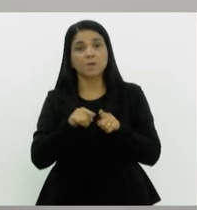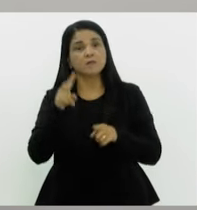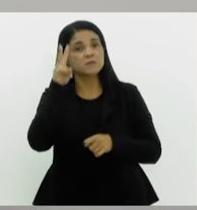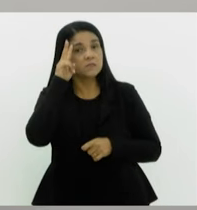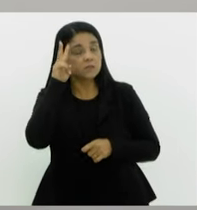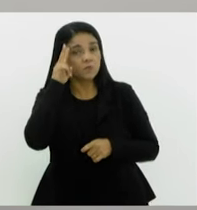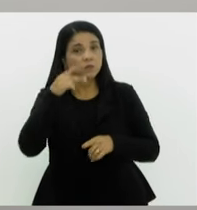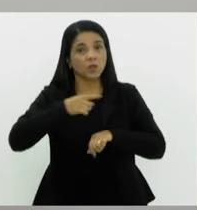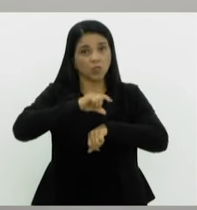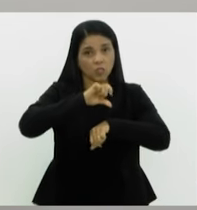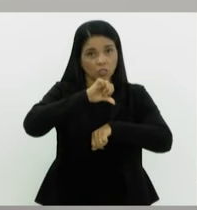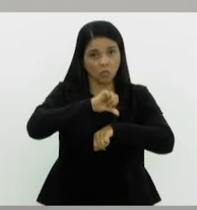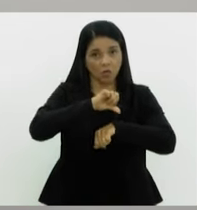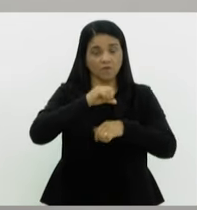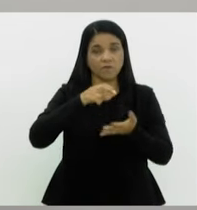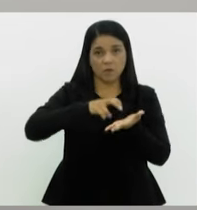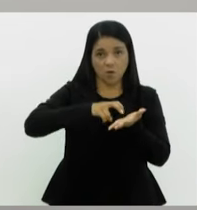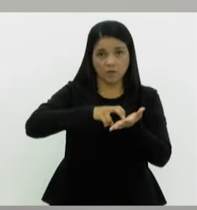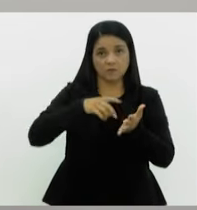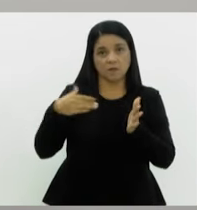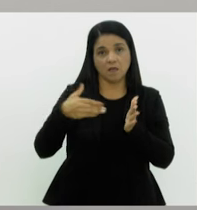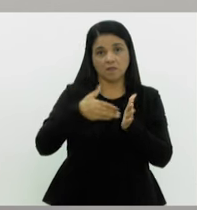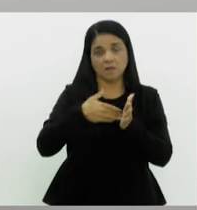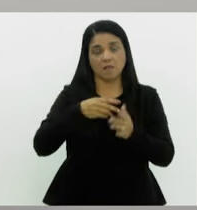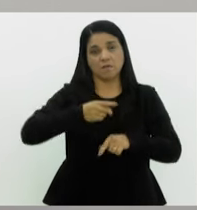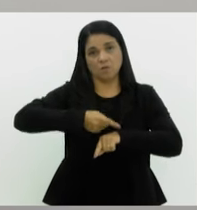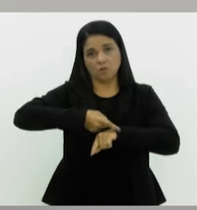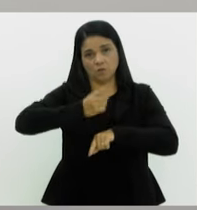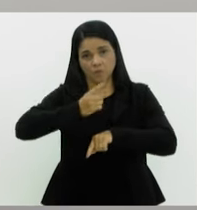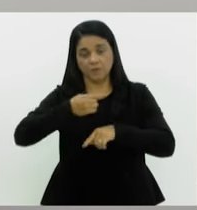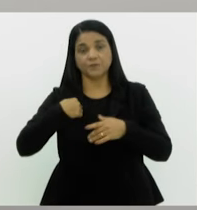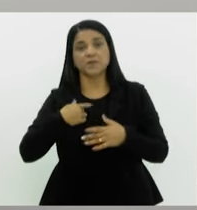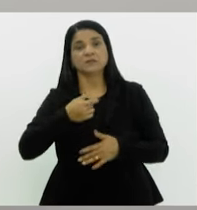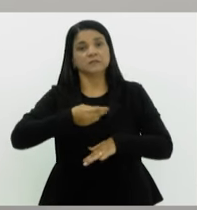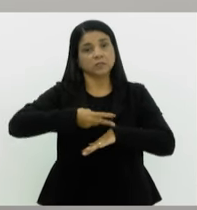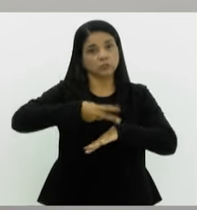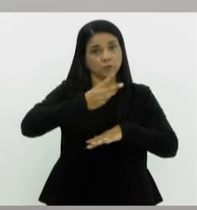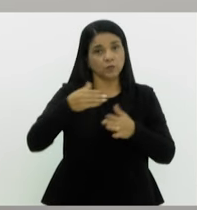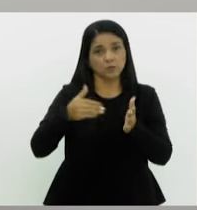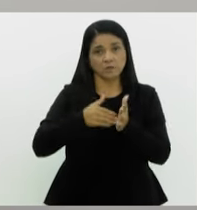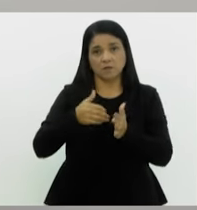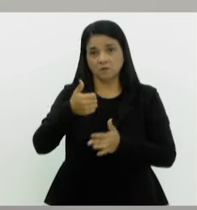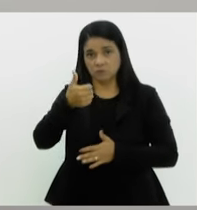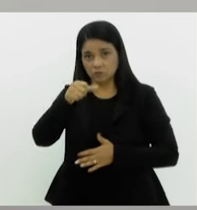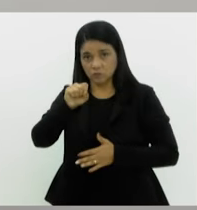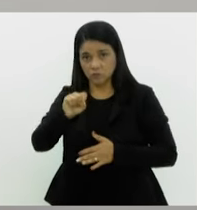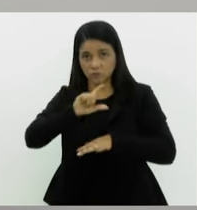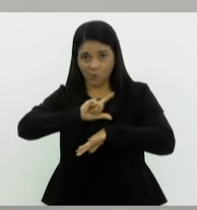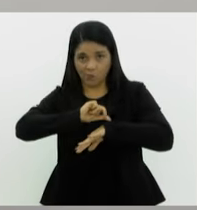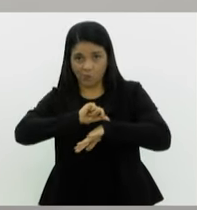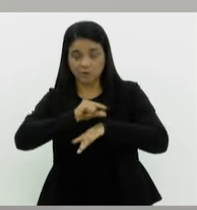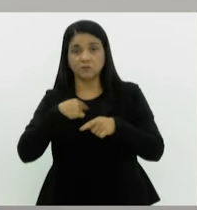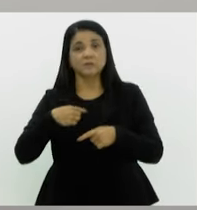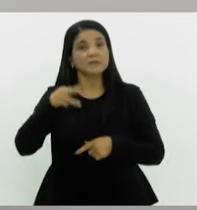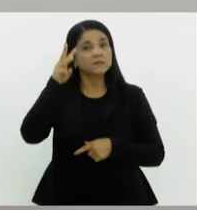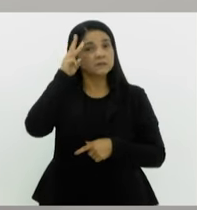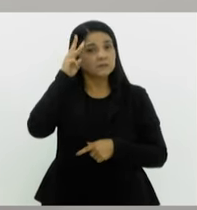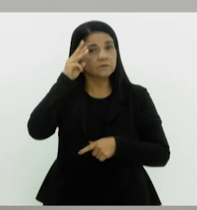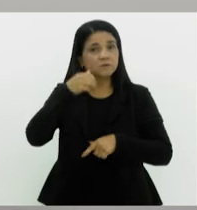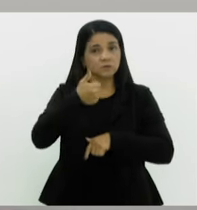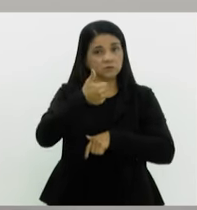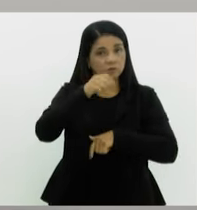-feiras, de nove até as treze, e de quatorze às dezoito, as terças-feiras, de